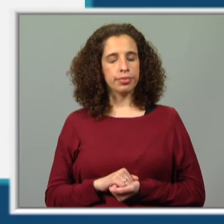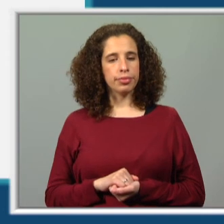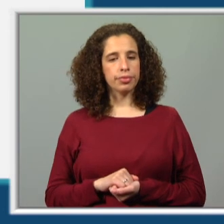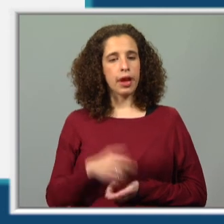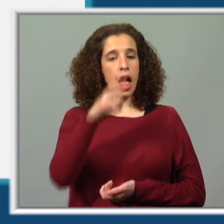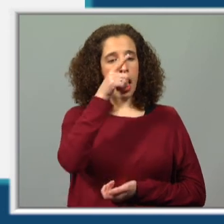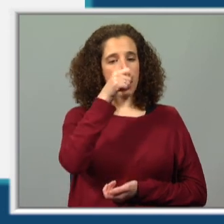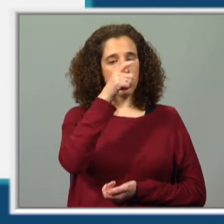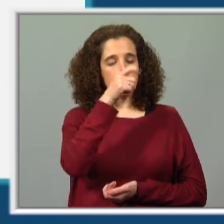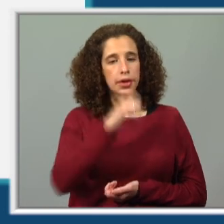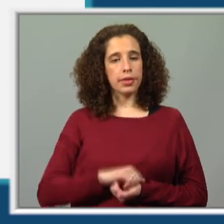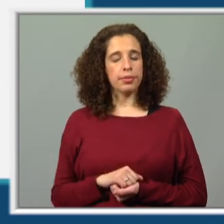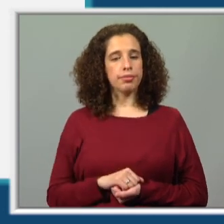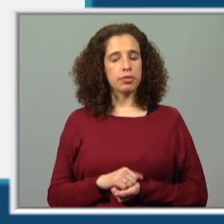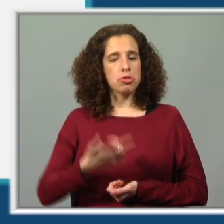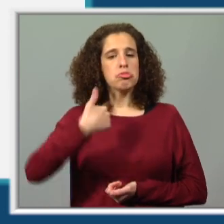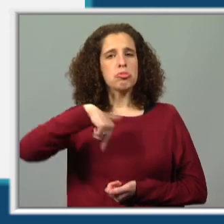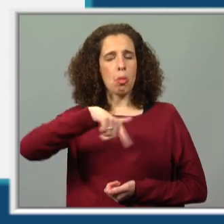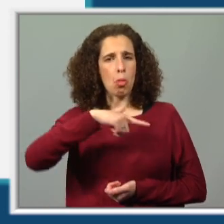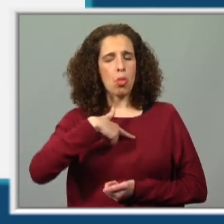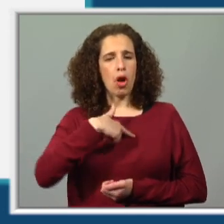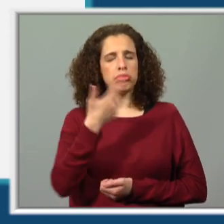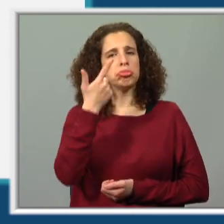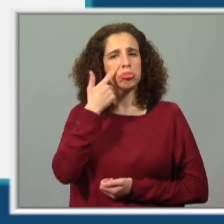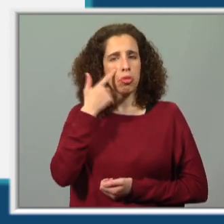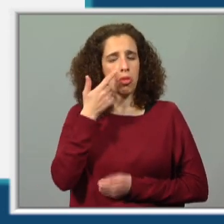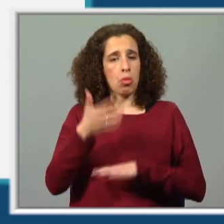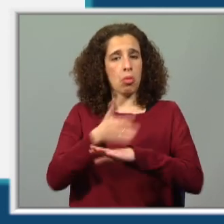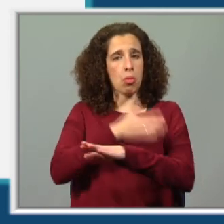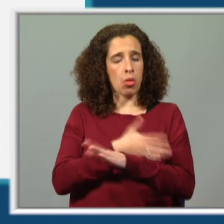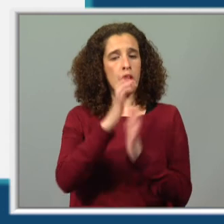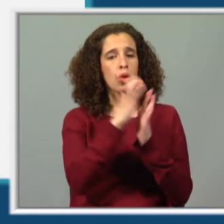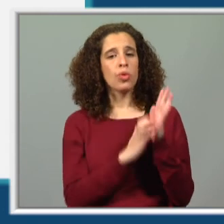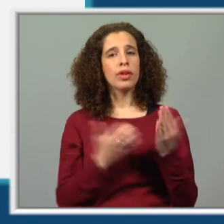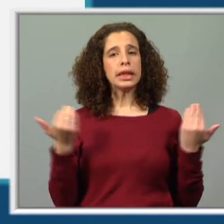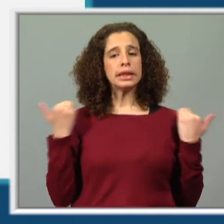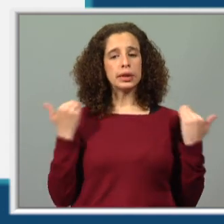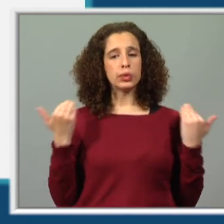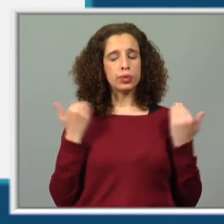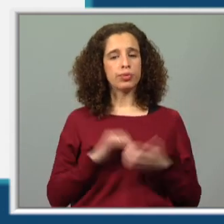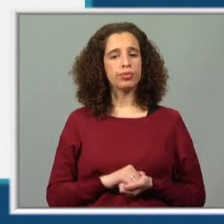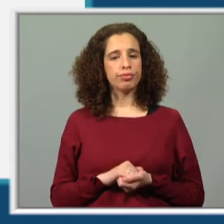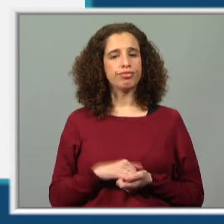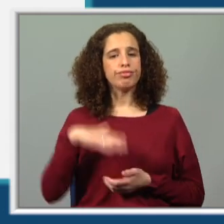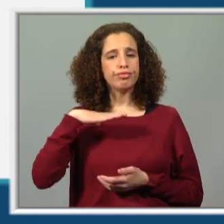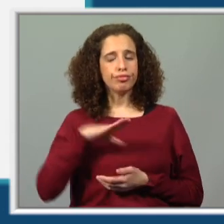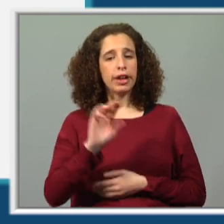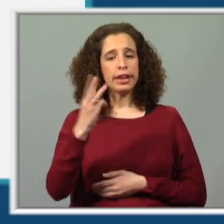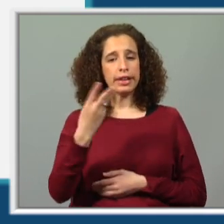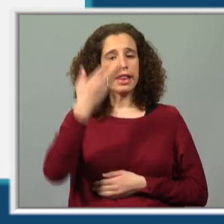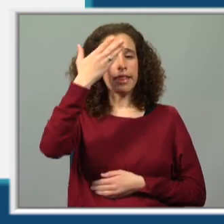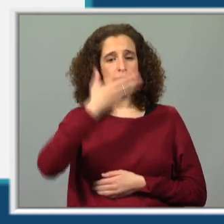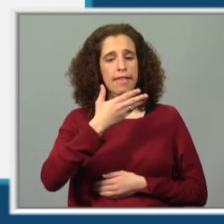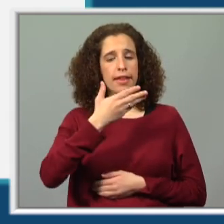As formigas, que nós estivemos a conhecer, ali no nosso texto informativo, queriam marcar três